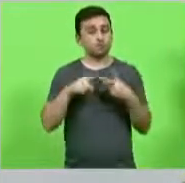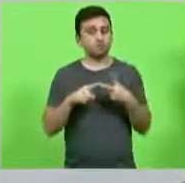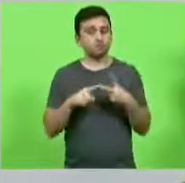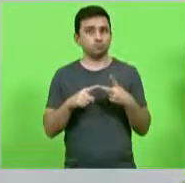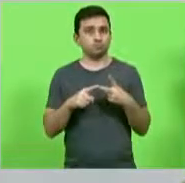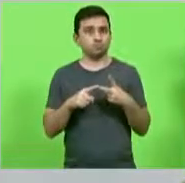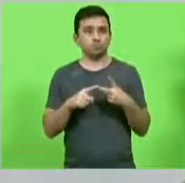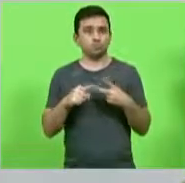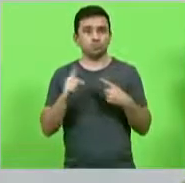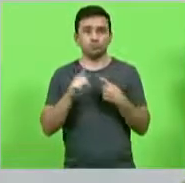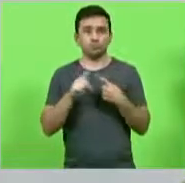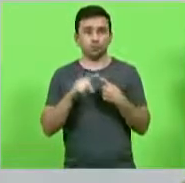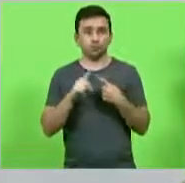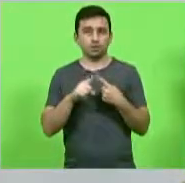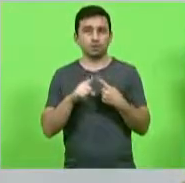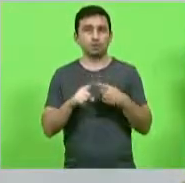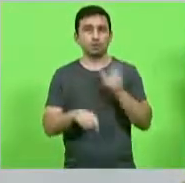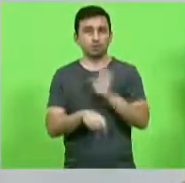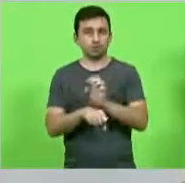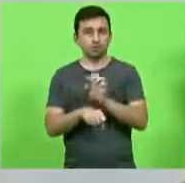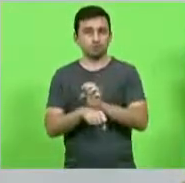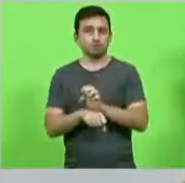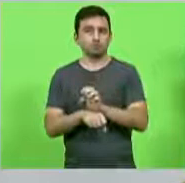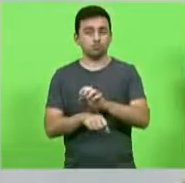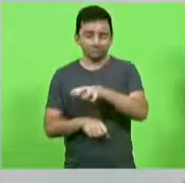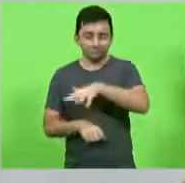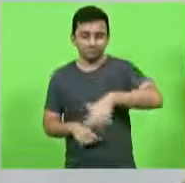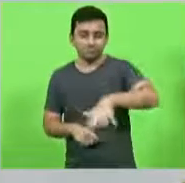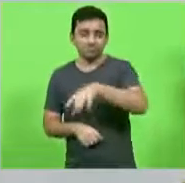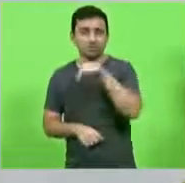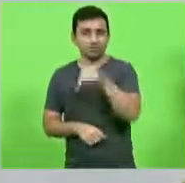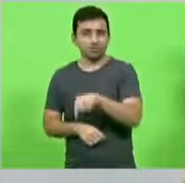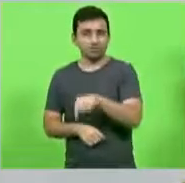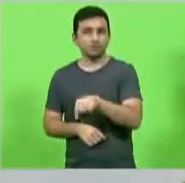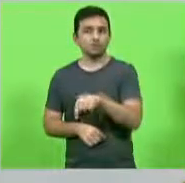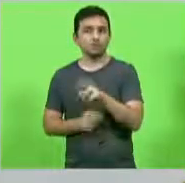governo primeiro a estadualização dessa rodovia segundo